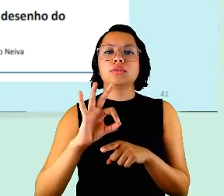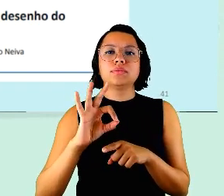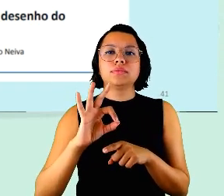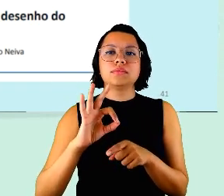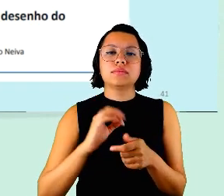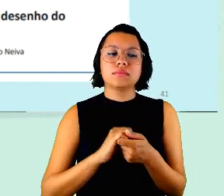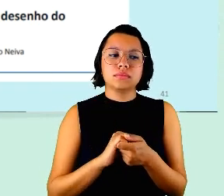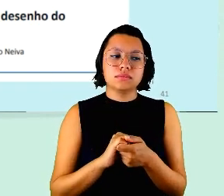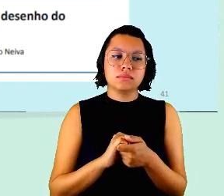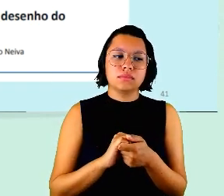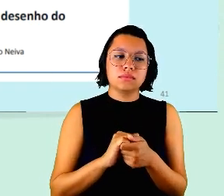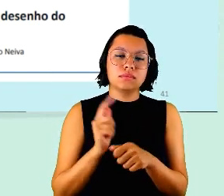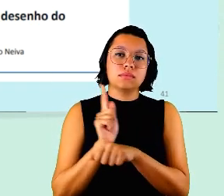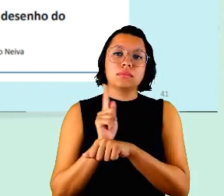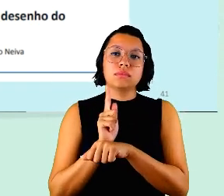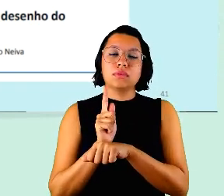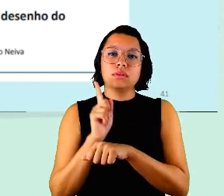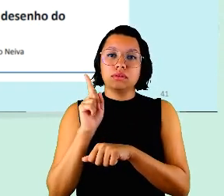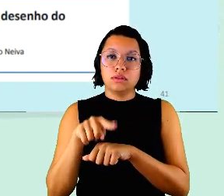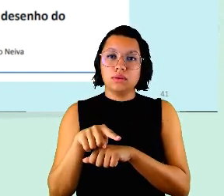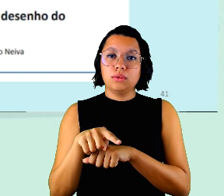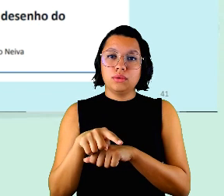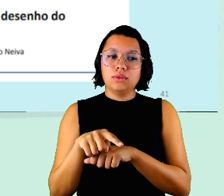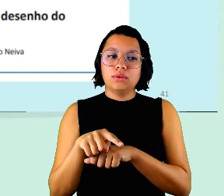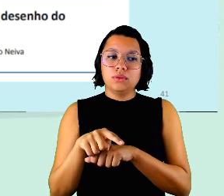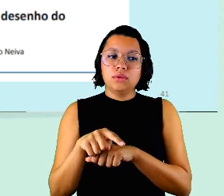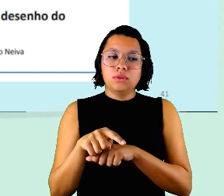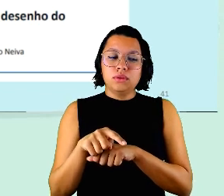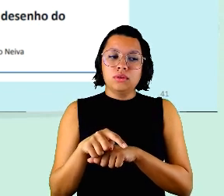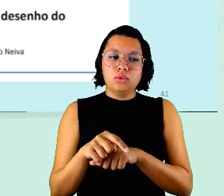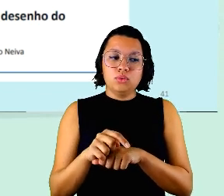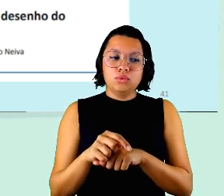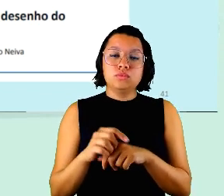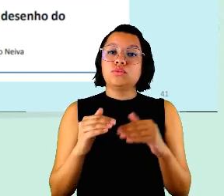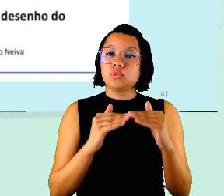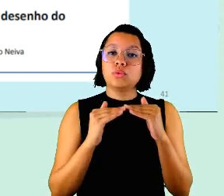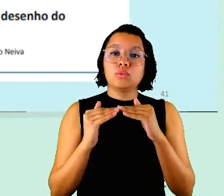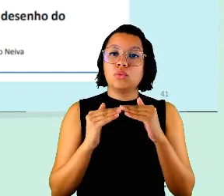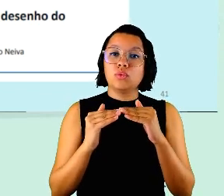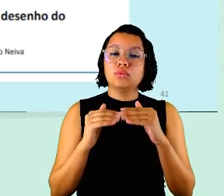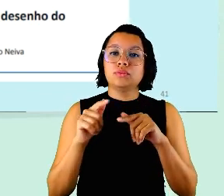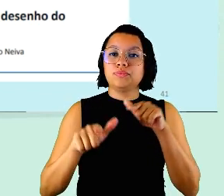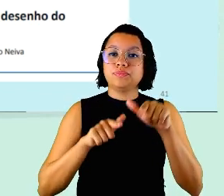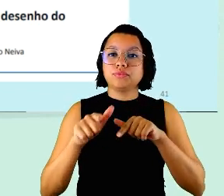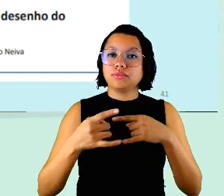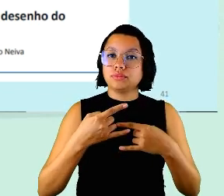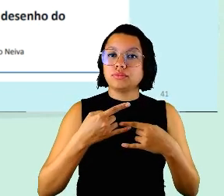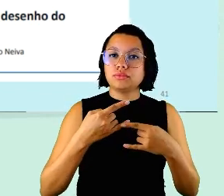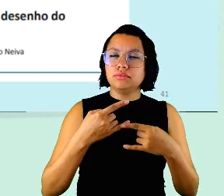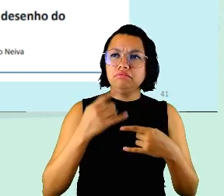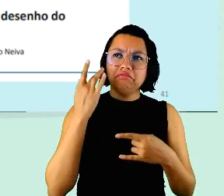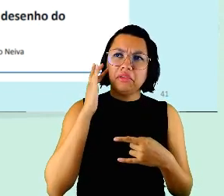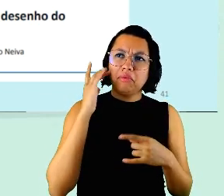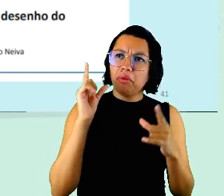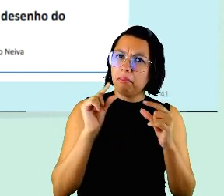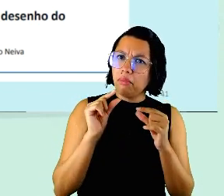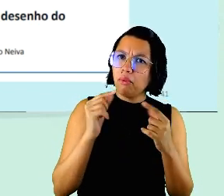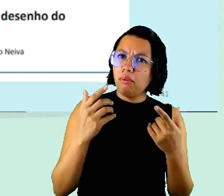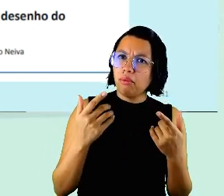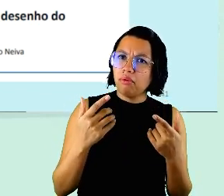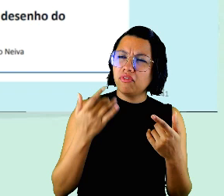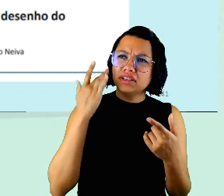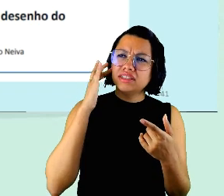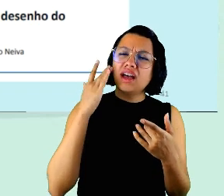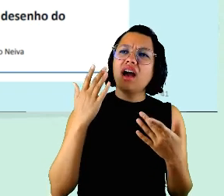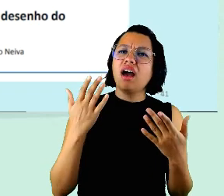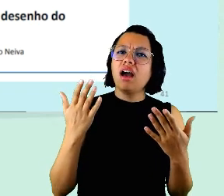dos gestores são a favor do teletrabalho eu confesso que eu achei pouco eu achei que será que hoje em